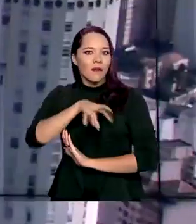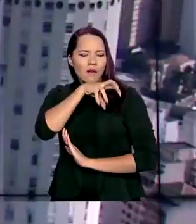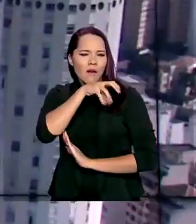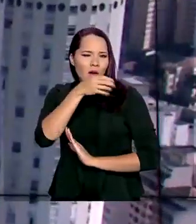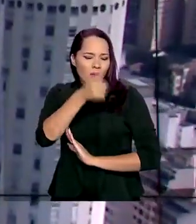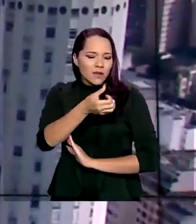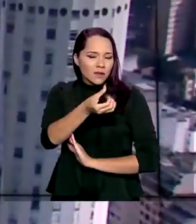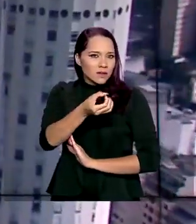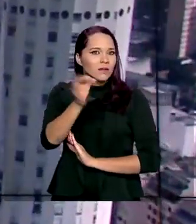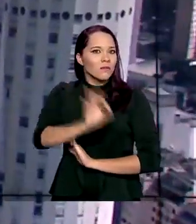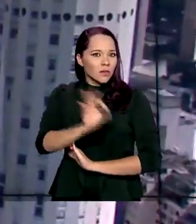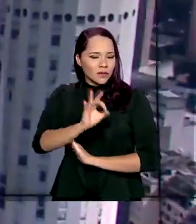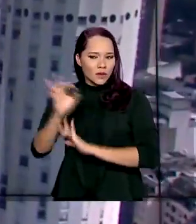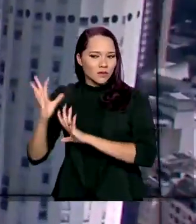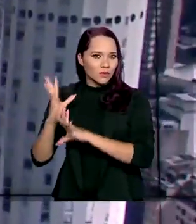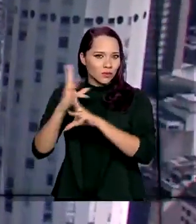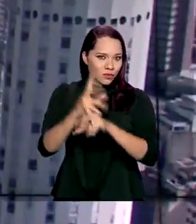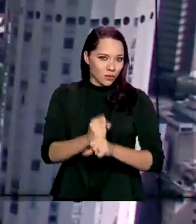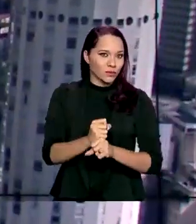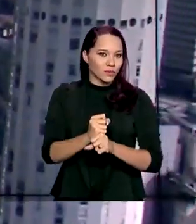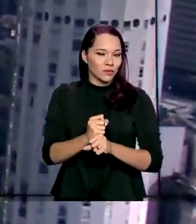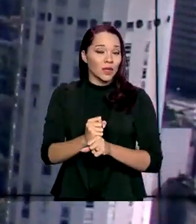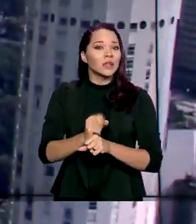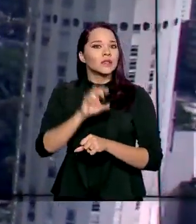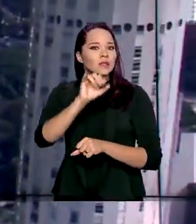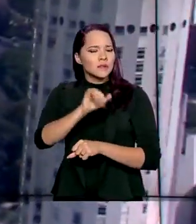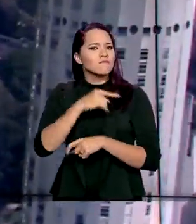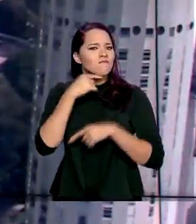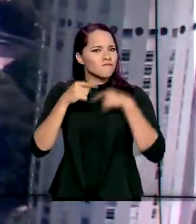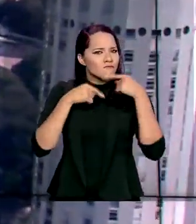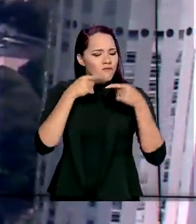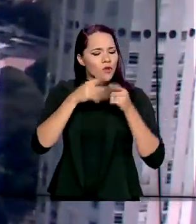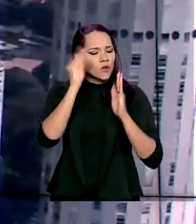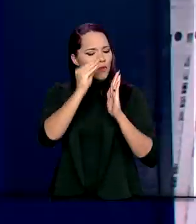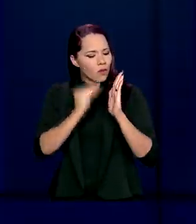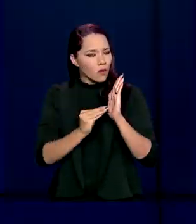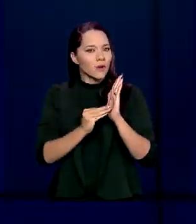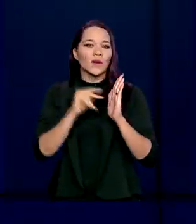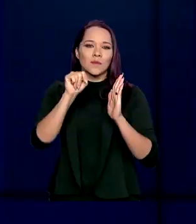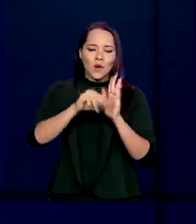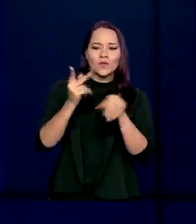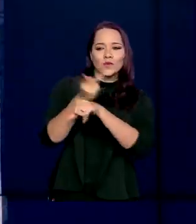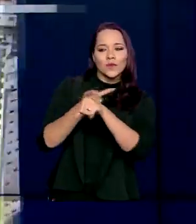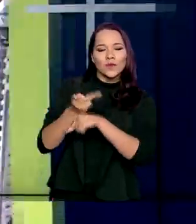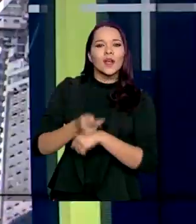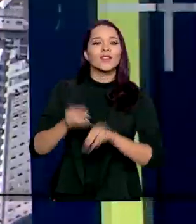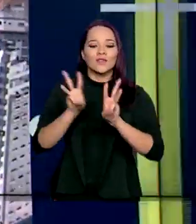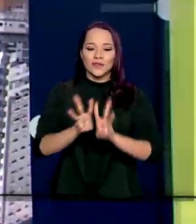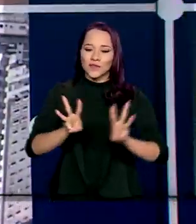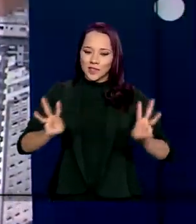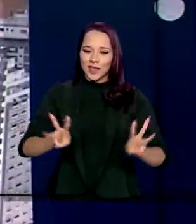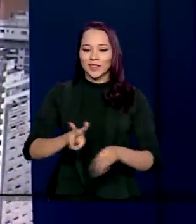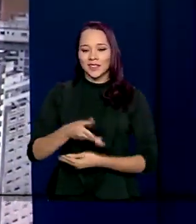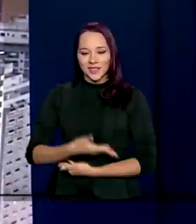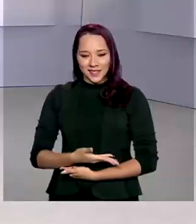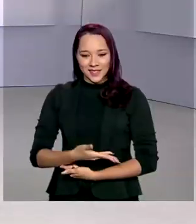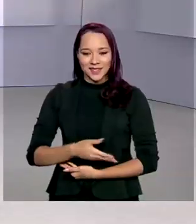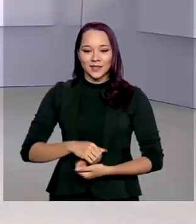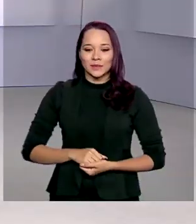60% do total esperado. Quem estiver com dúvida no preenchimento pode buscar ajuda no site da Receita.